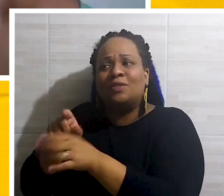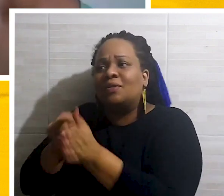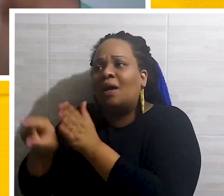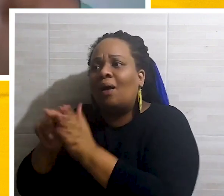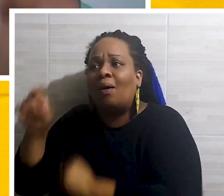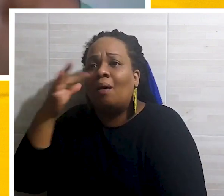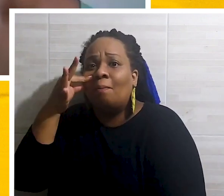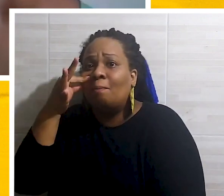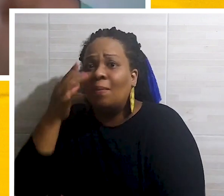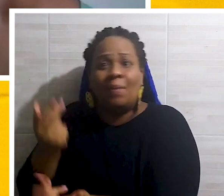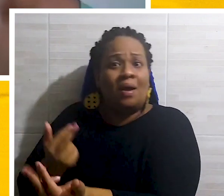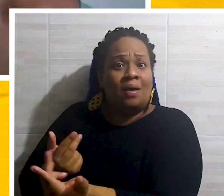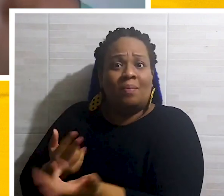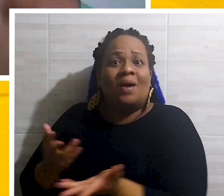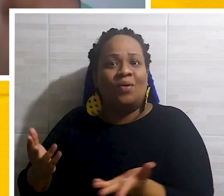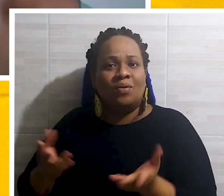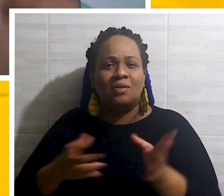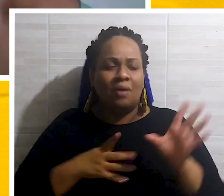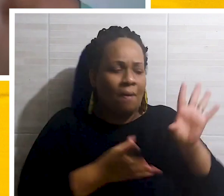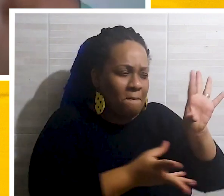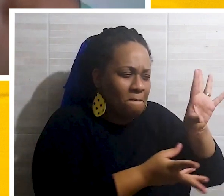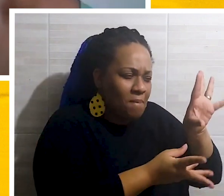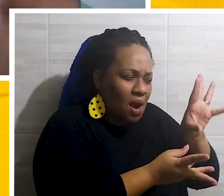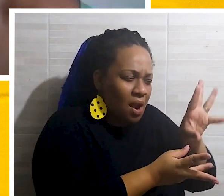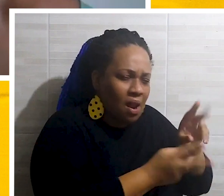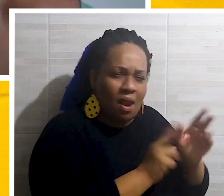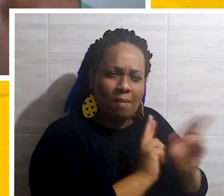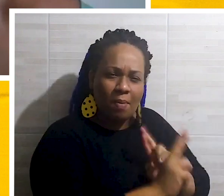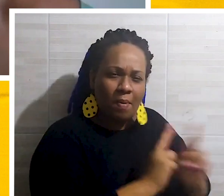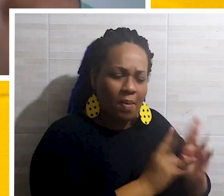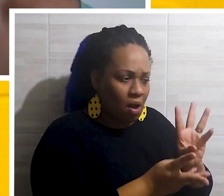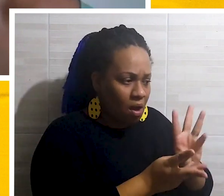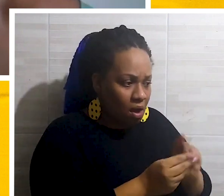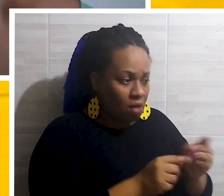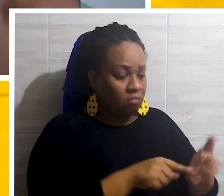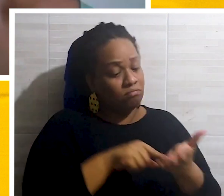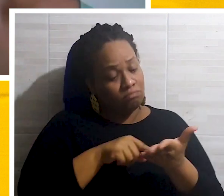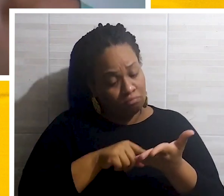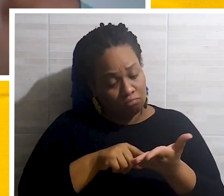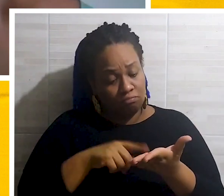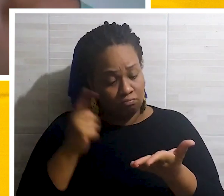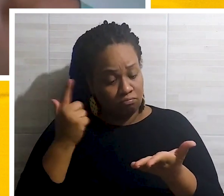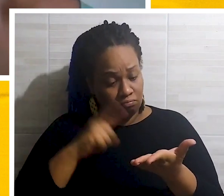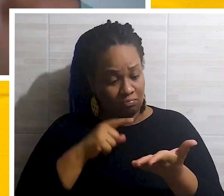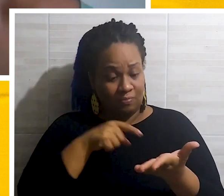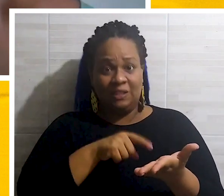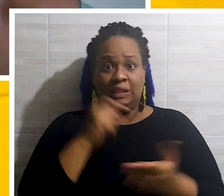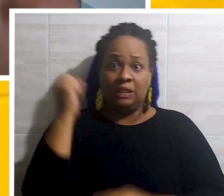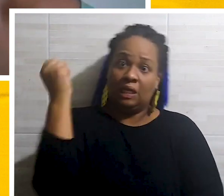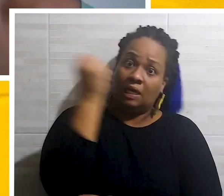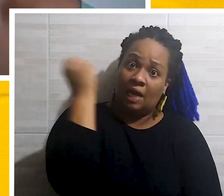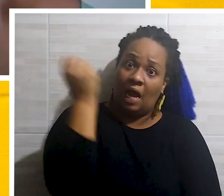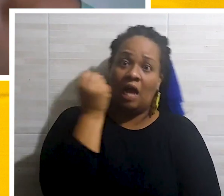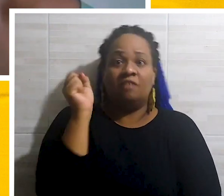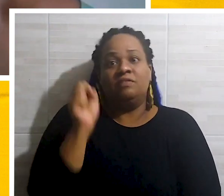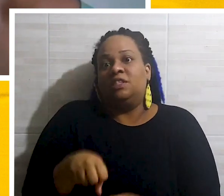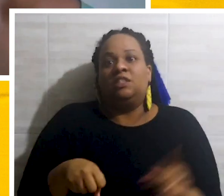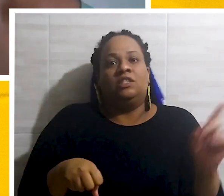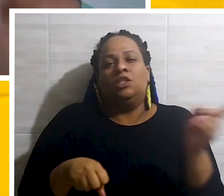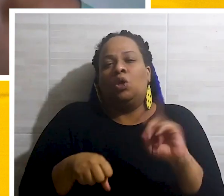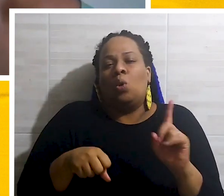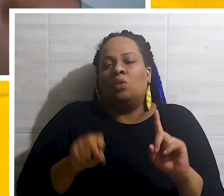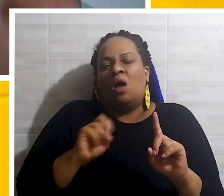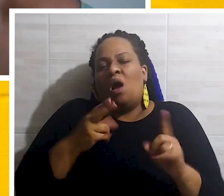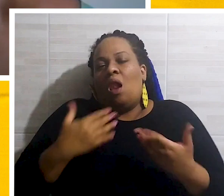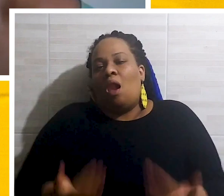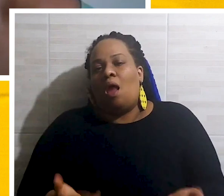já faz para o paciente. Isso tudo é condensado e aí a gente consegue dizer se aquele paciente é o paciente que deve ser atendido com